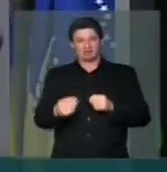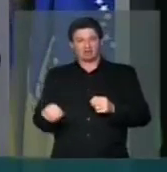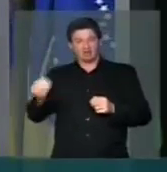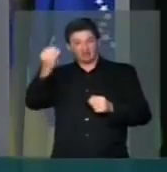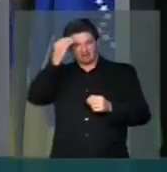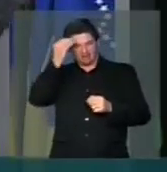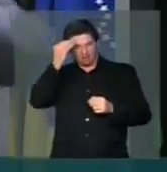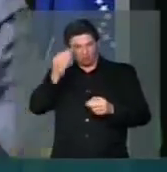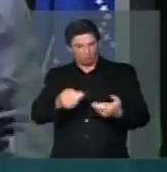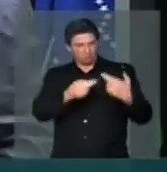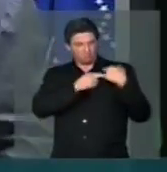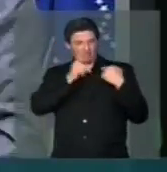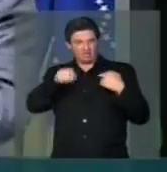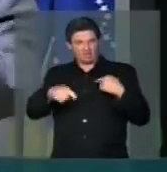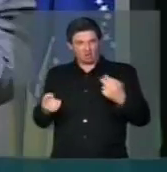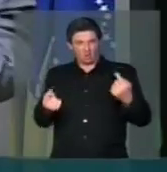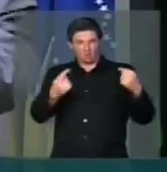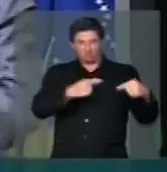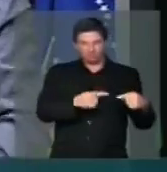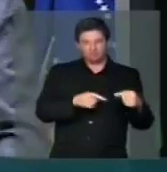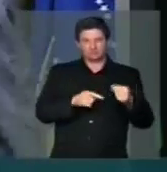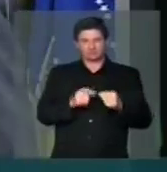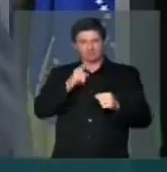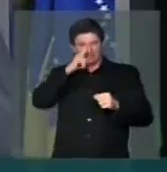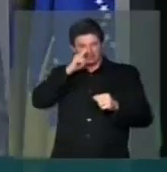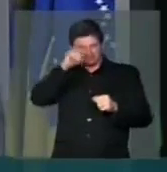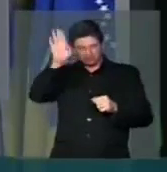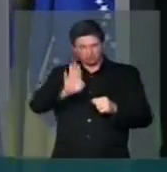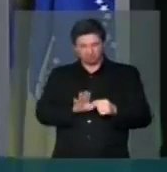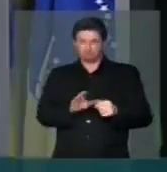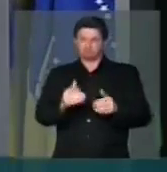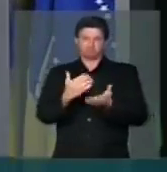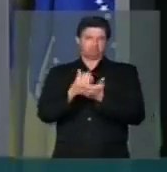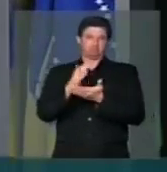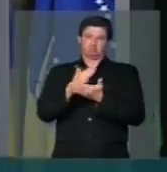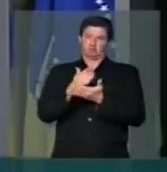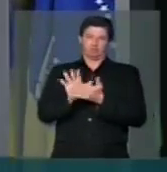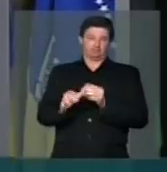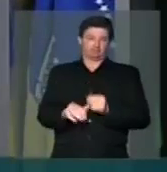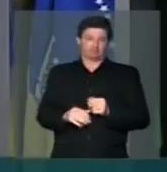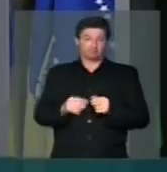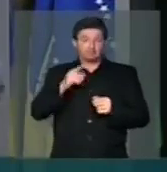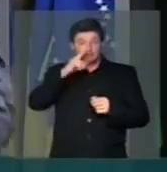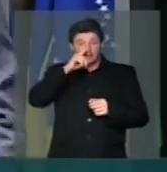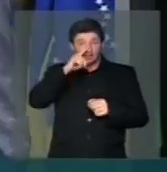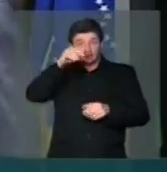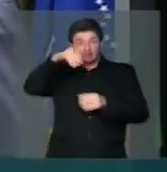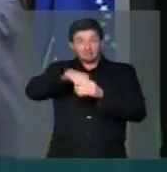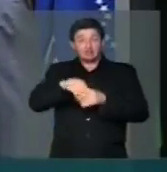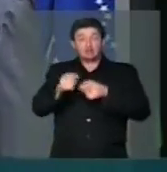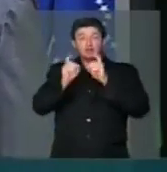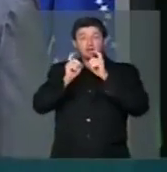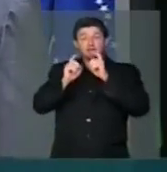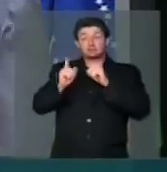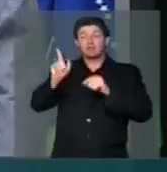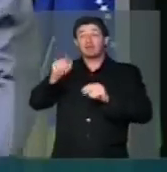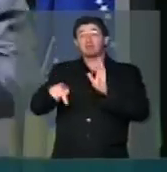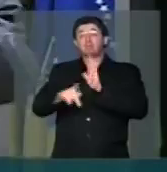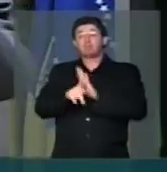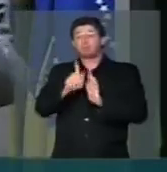na conta da oposição esta crise que o Brasil vive. Esta crise é de governabilidade.